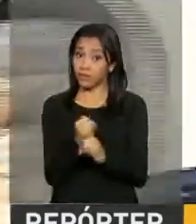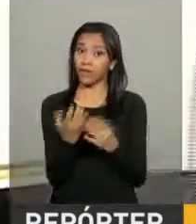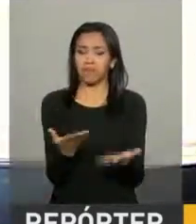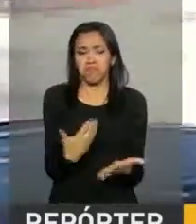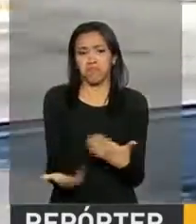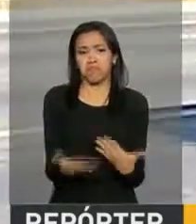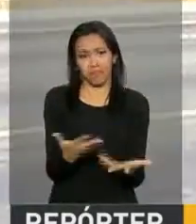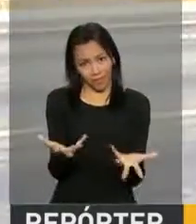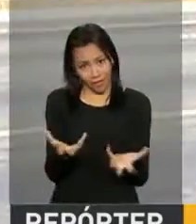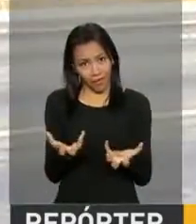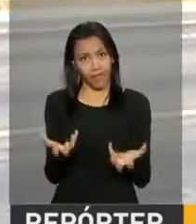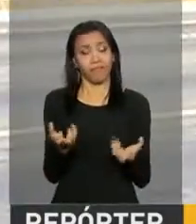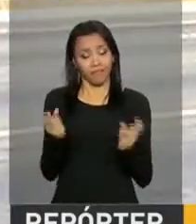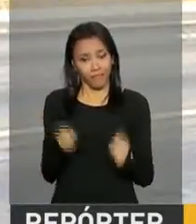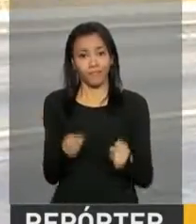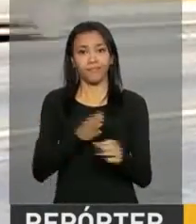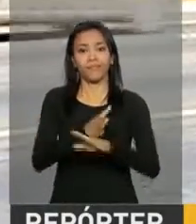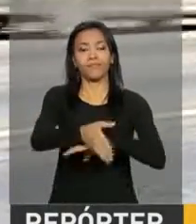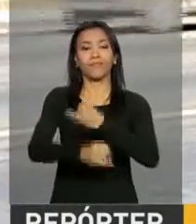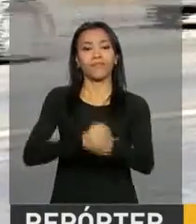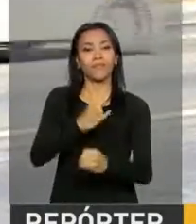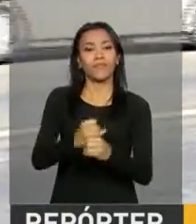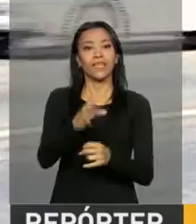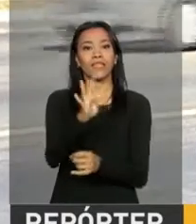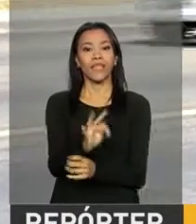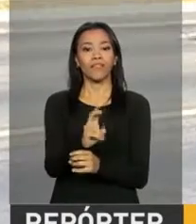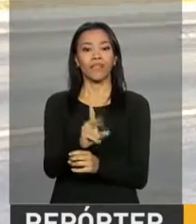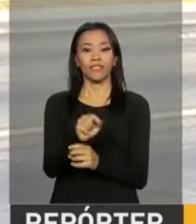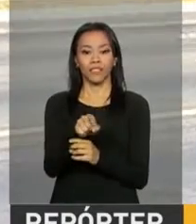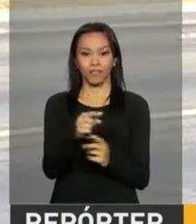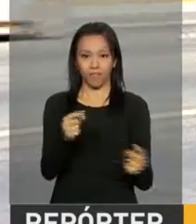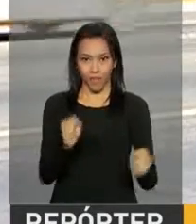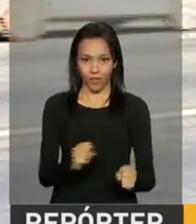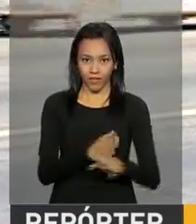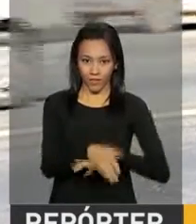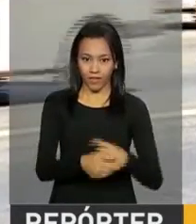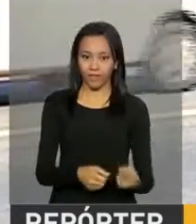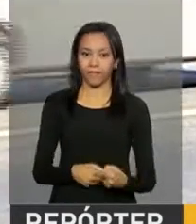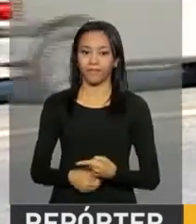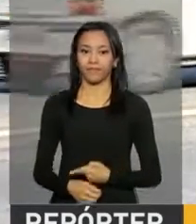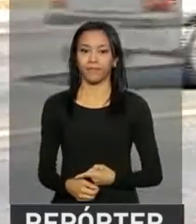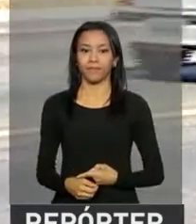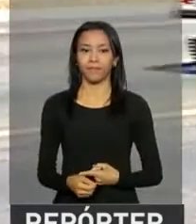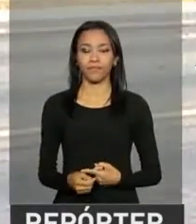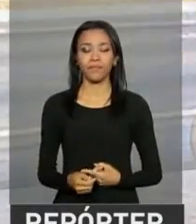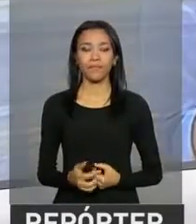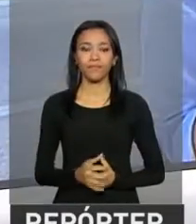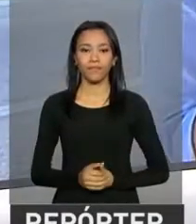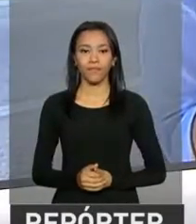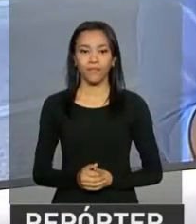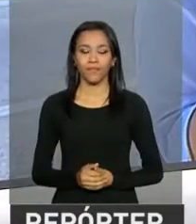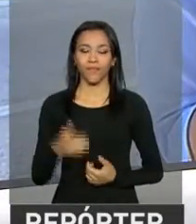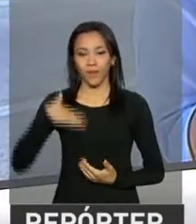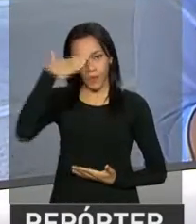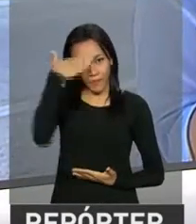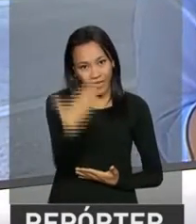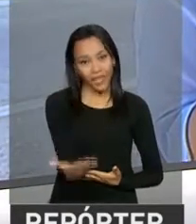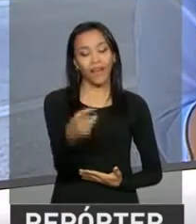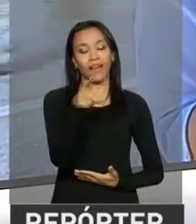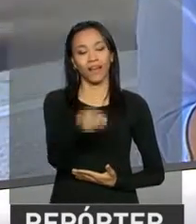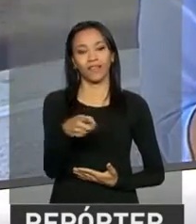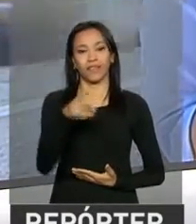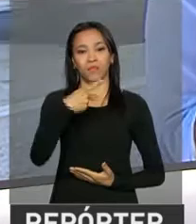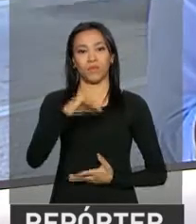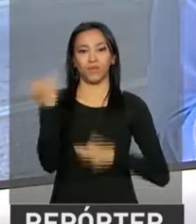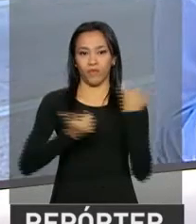quem quiser pode acessar na internet tvines.com.br. Renata? Obrigada, Paola,